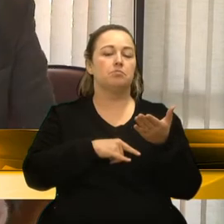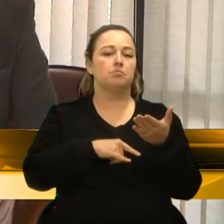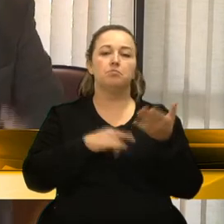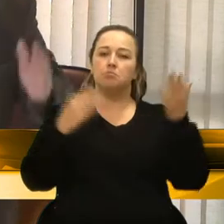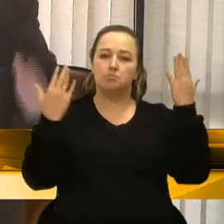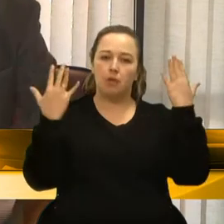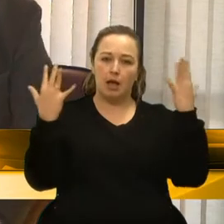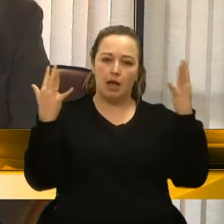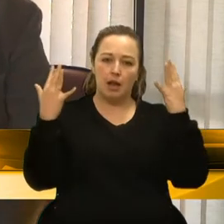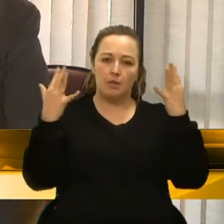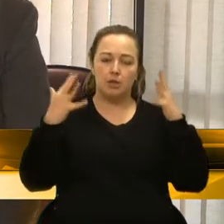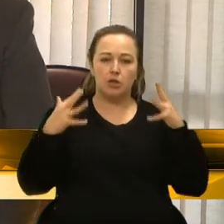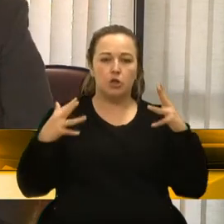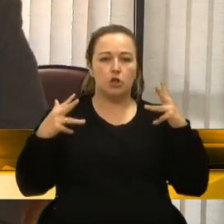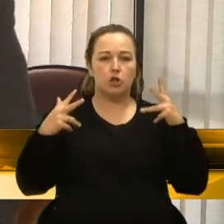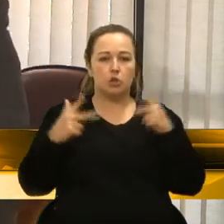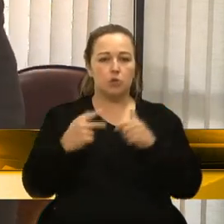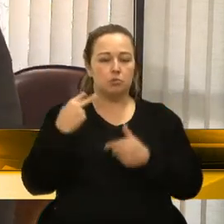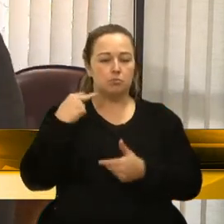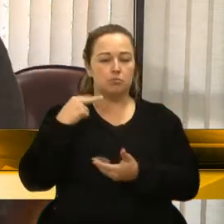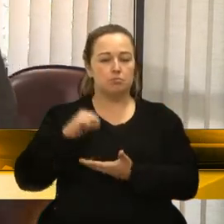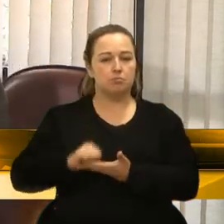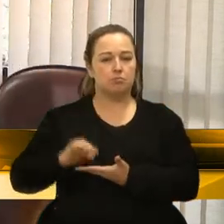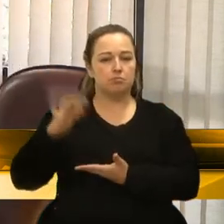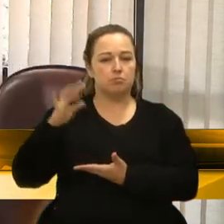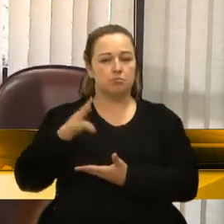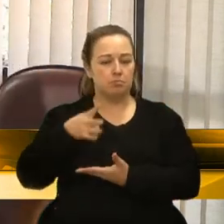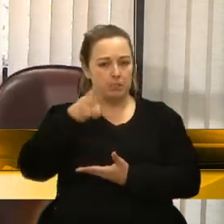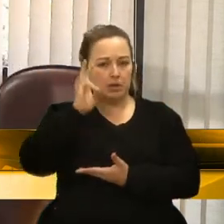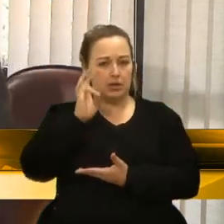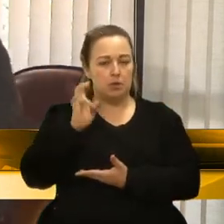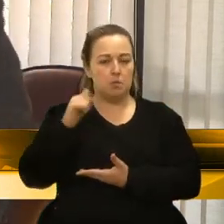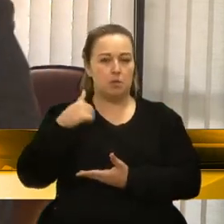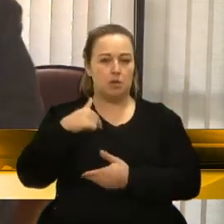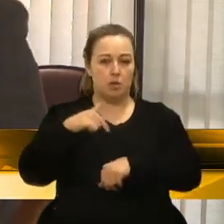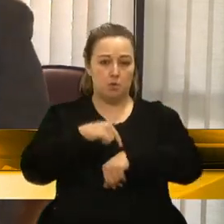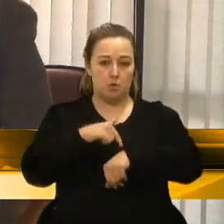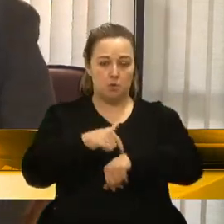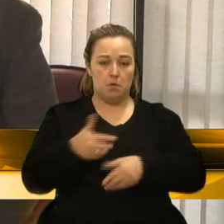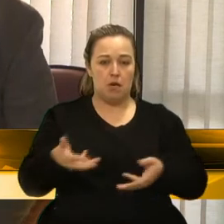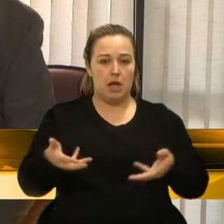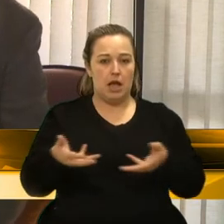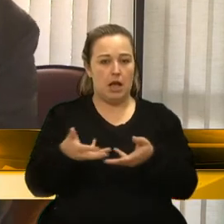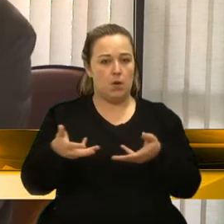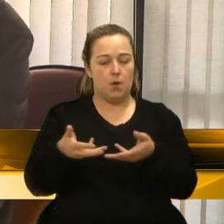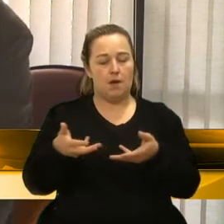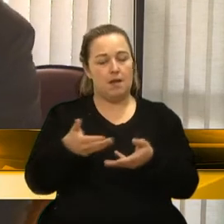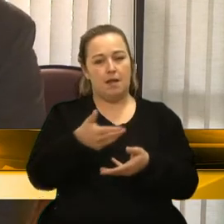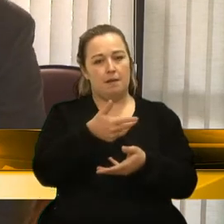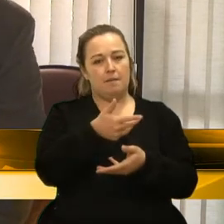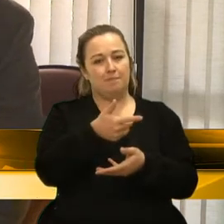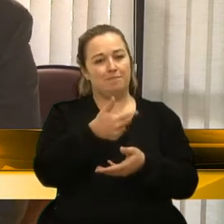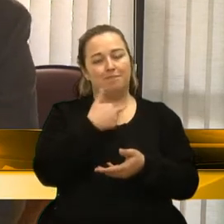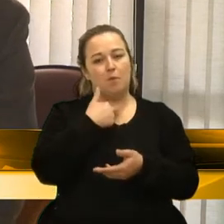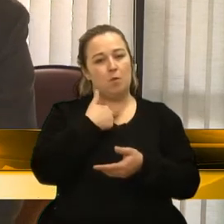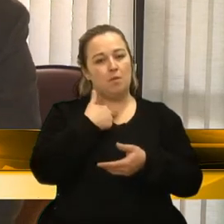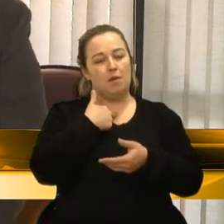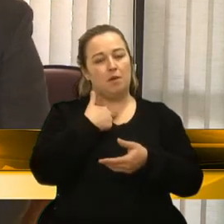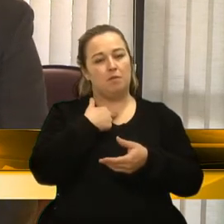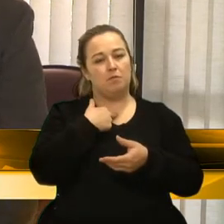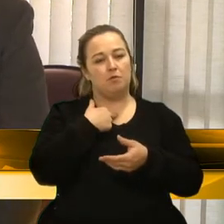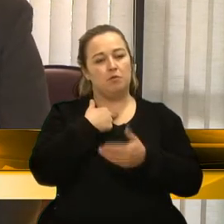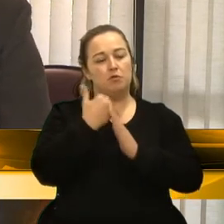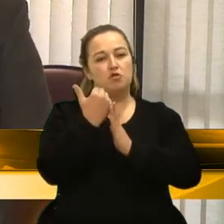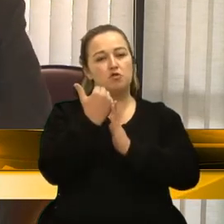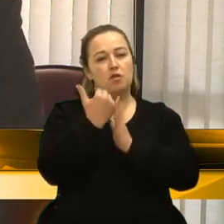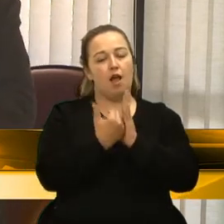do presidente, todos. Porque vejo que, neste momento, não é momento de se tirar mais direitos ainda de trabalhadores. Então, vejo